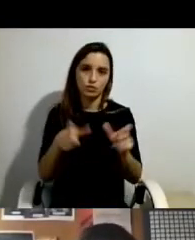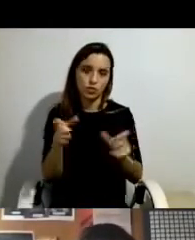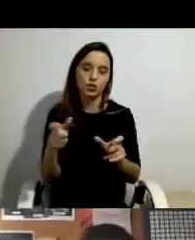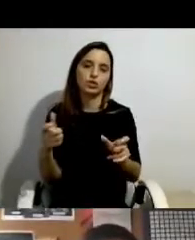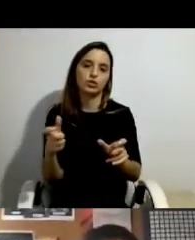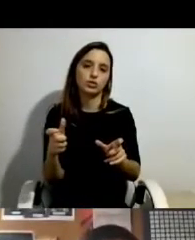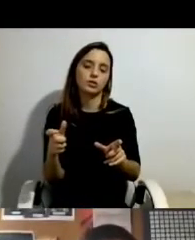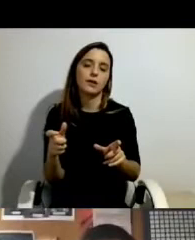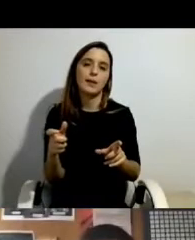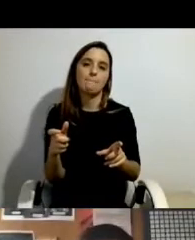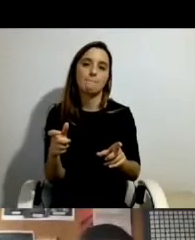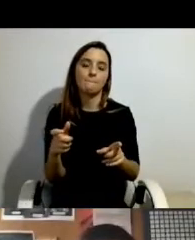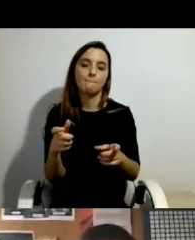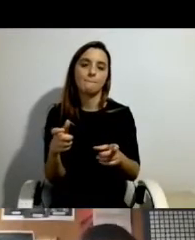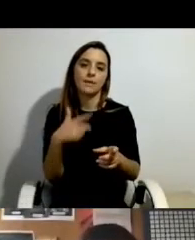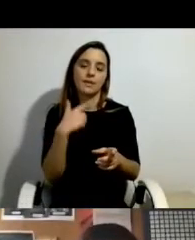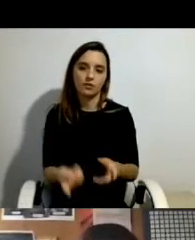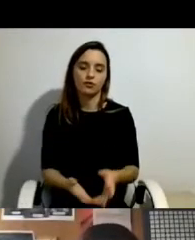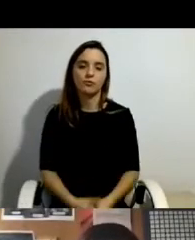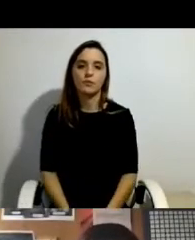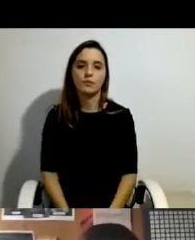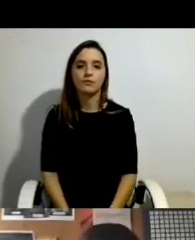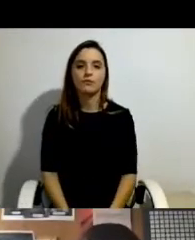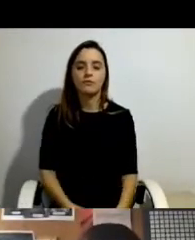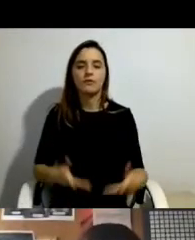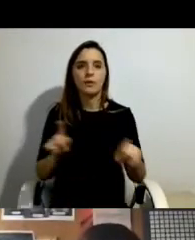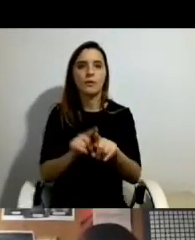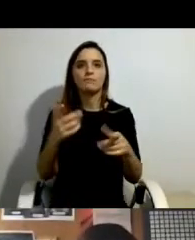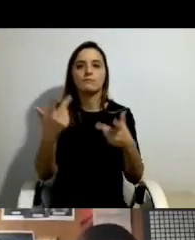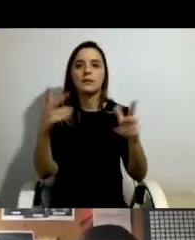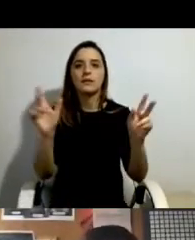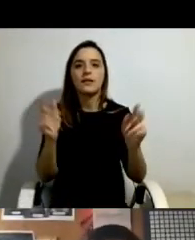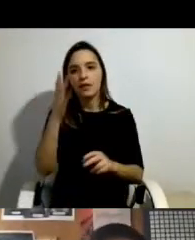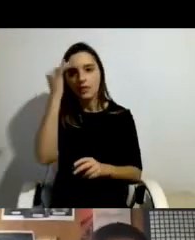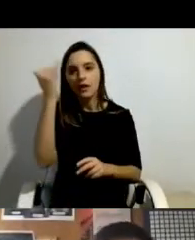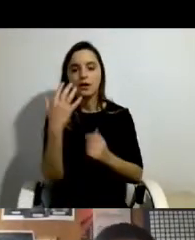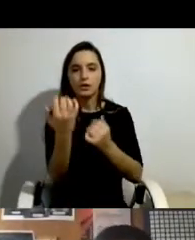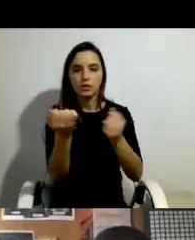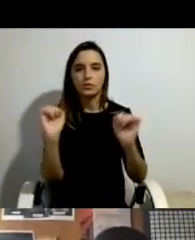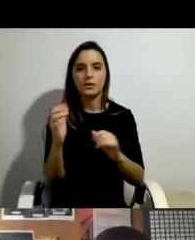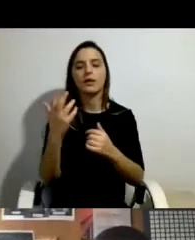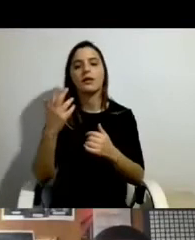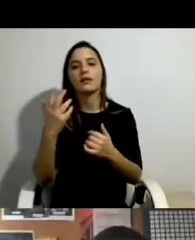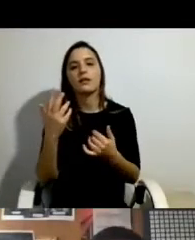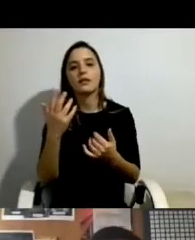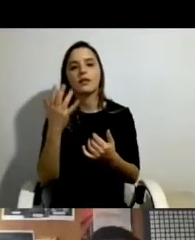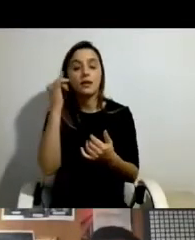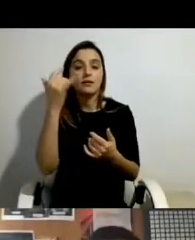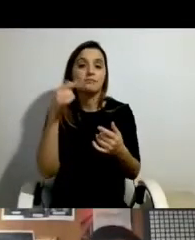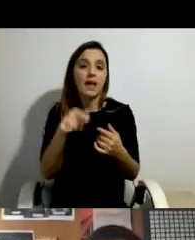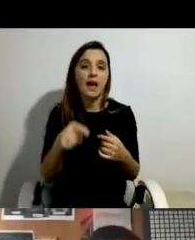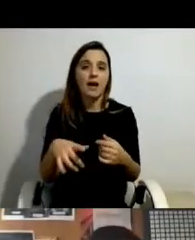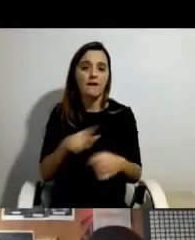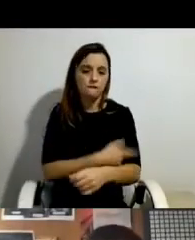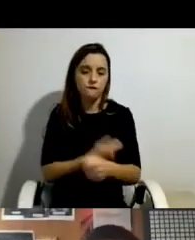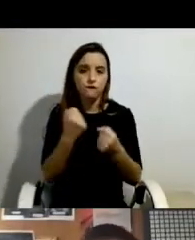no discurso das pessoas. Esta ideia da liberdade e da autonomia é realmente muito forte e esta